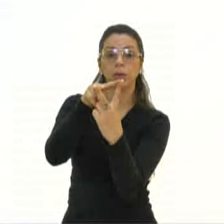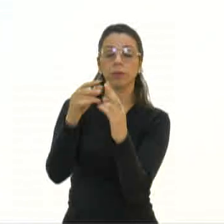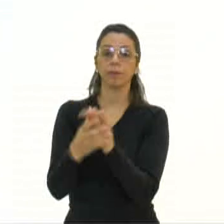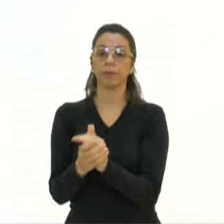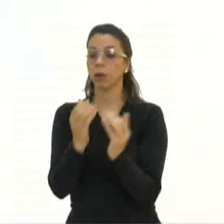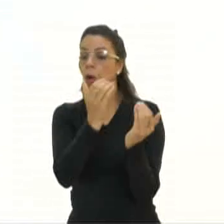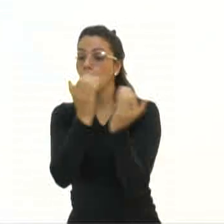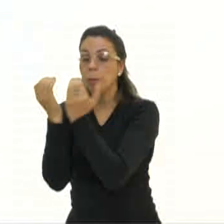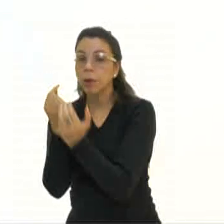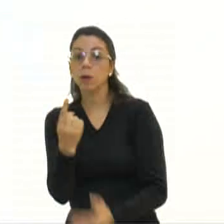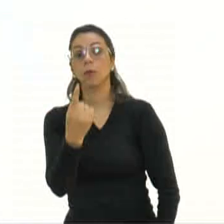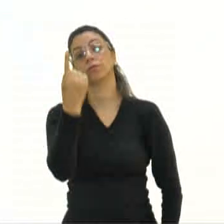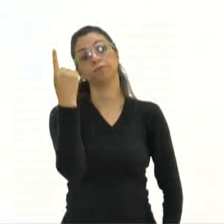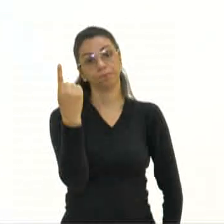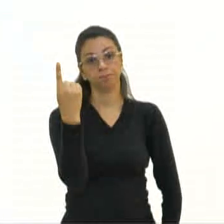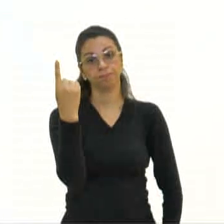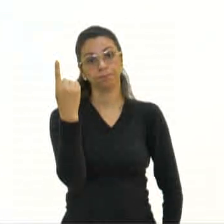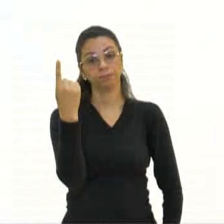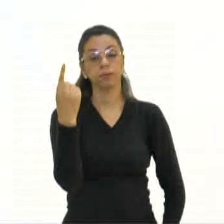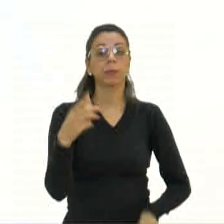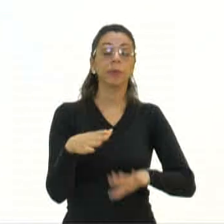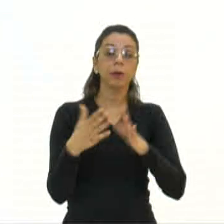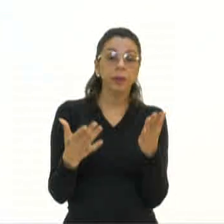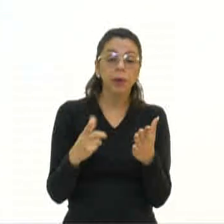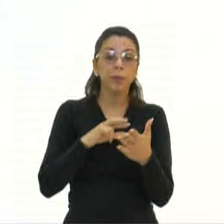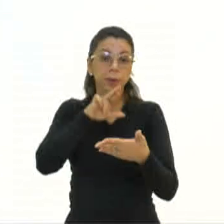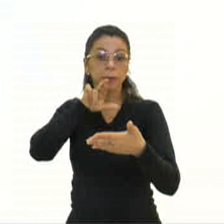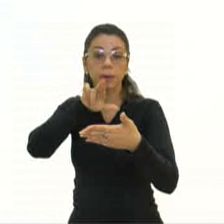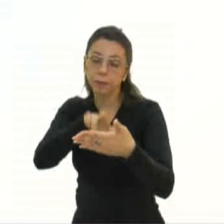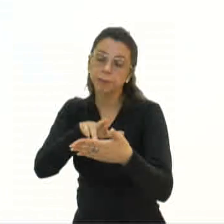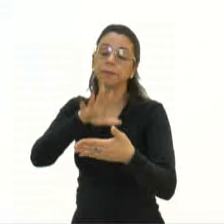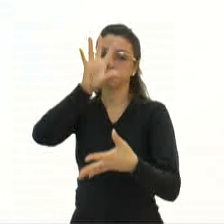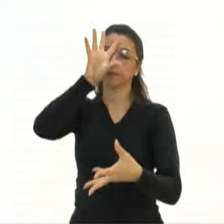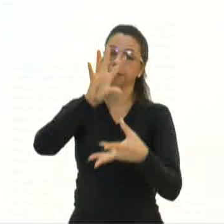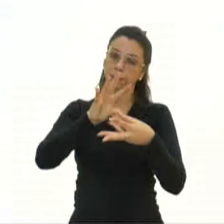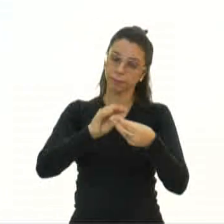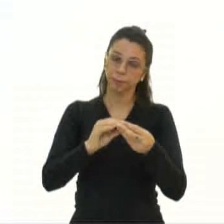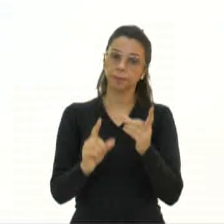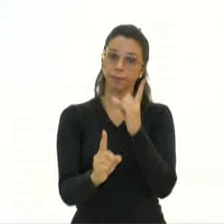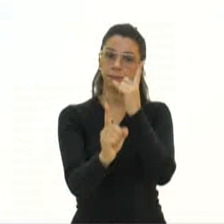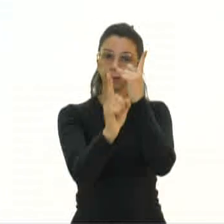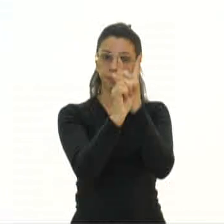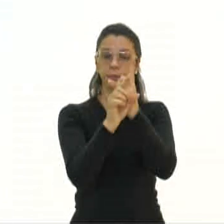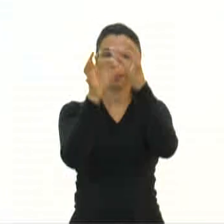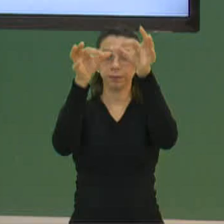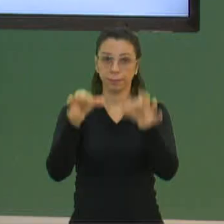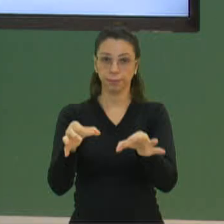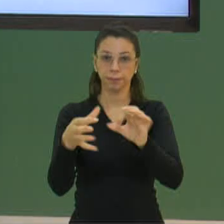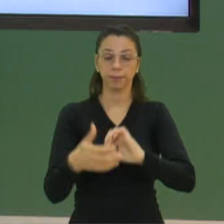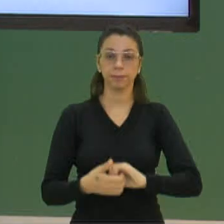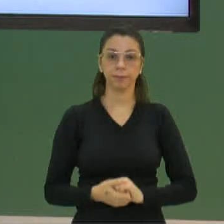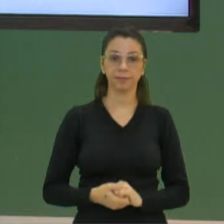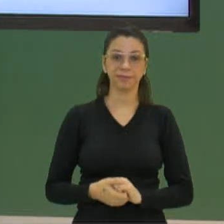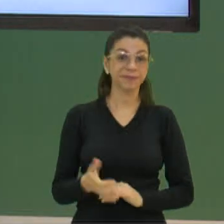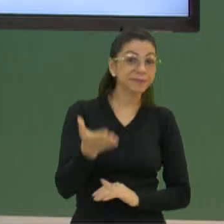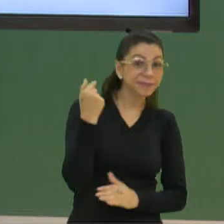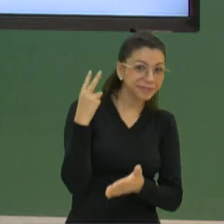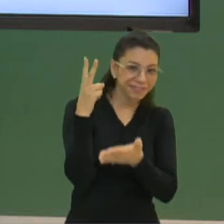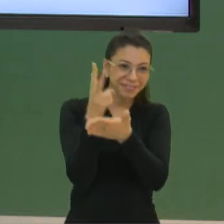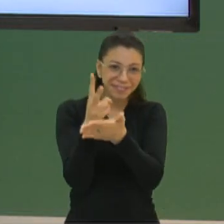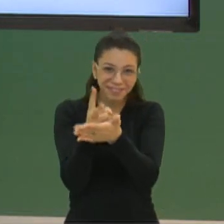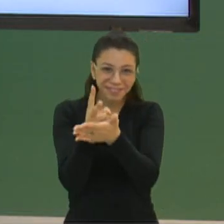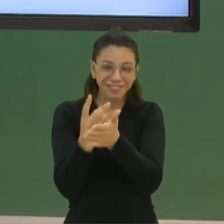monocotiledônea. Ele tem só um. Então, com essa resposta, você já conseguiria descobrir qual era a correta. Bora continuar.